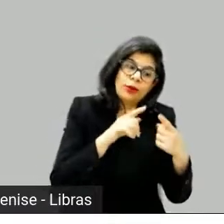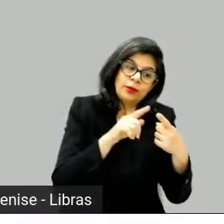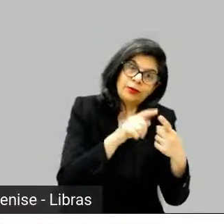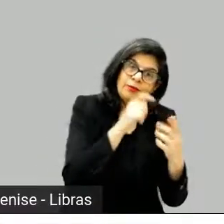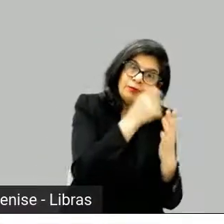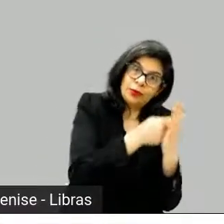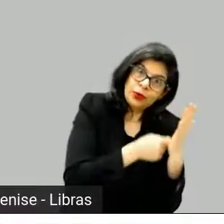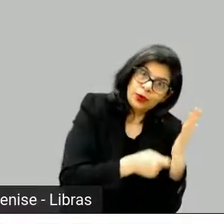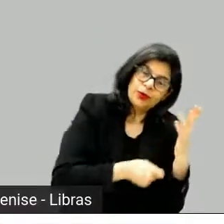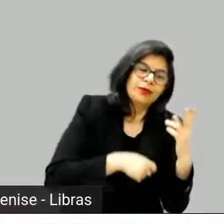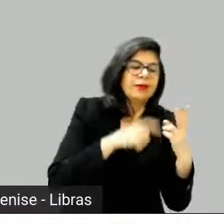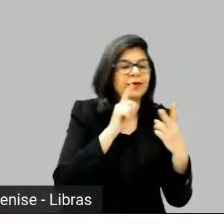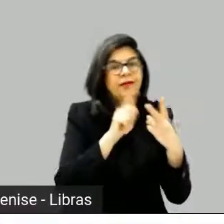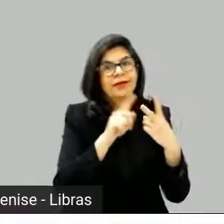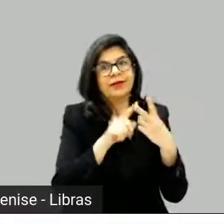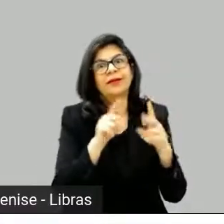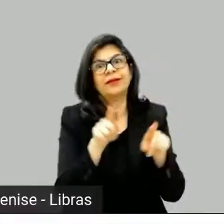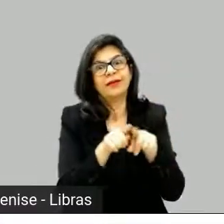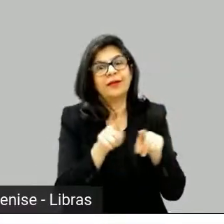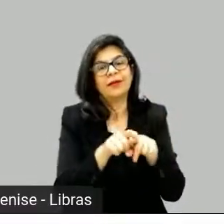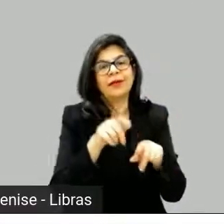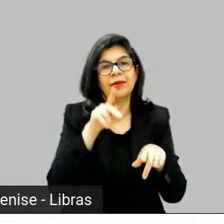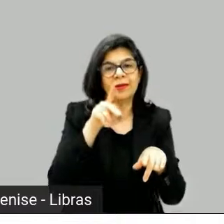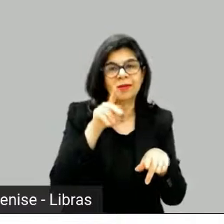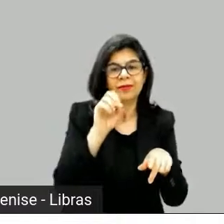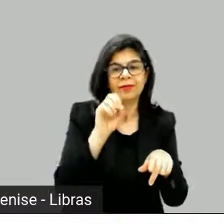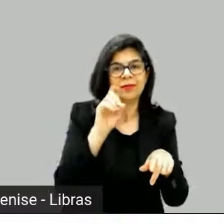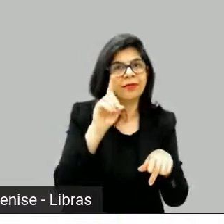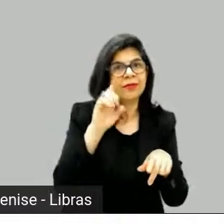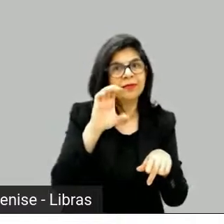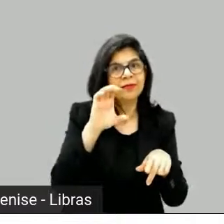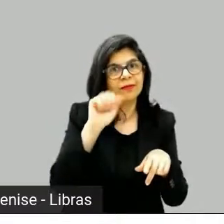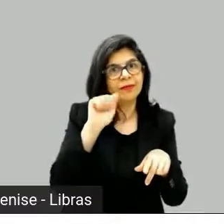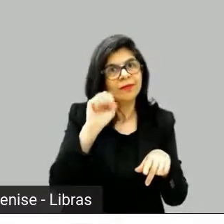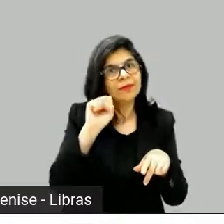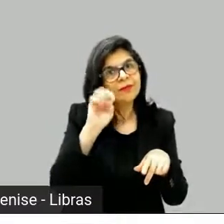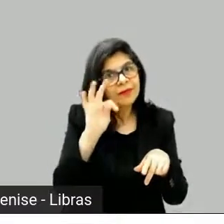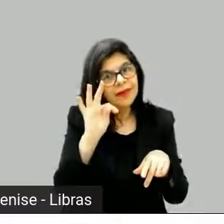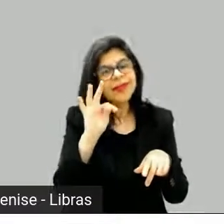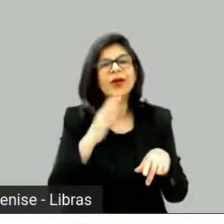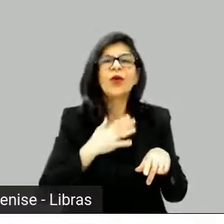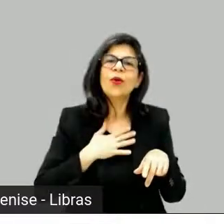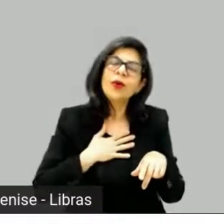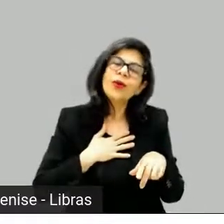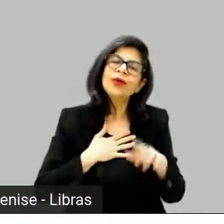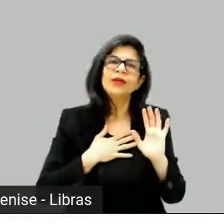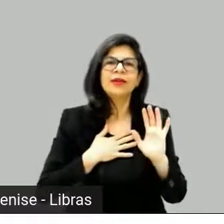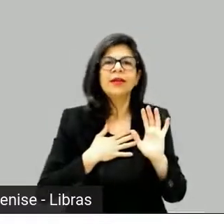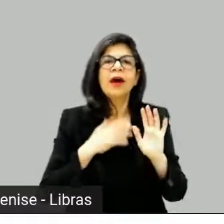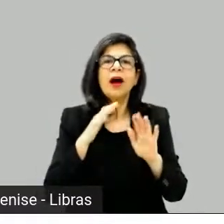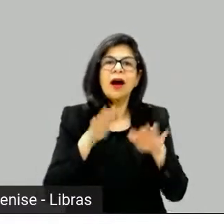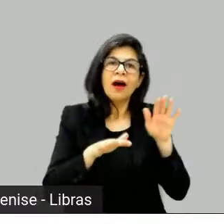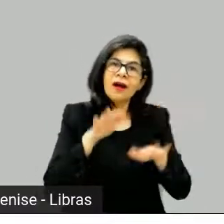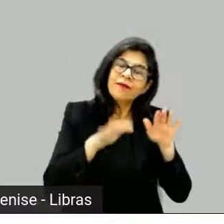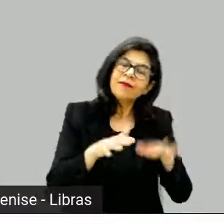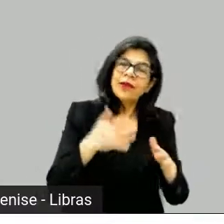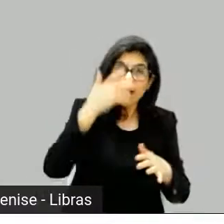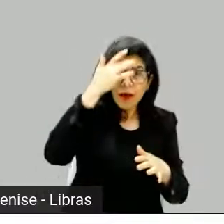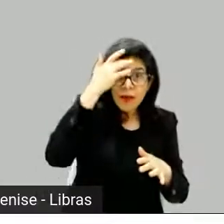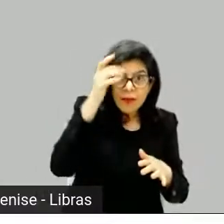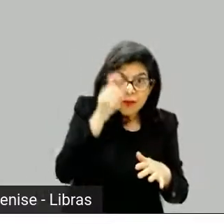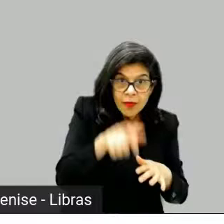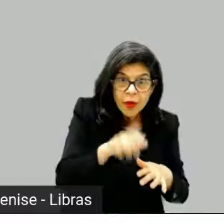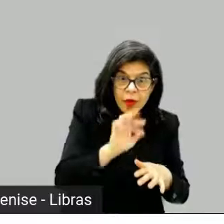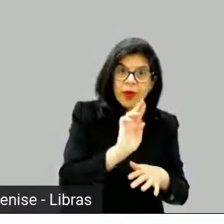roteirista, esse encantamento, por várias mídias, por não querer ficar presa a uma coisa